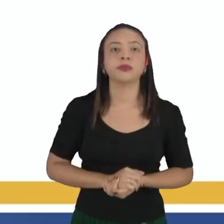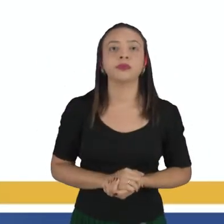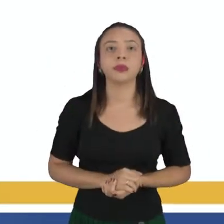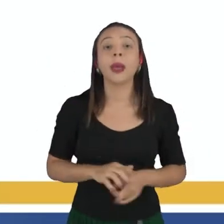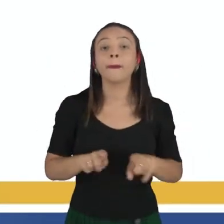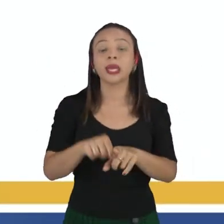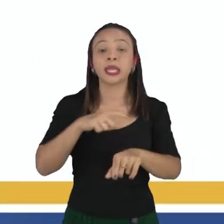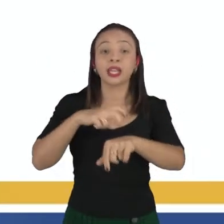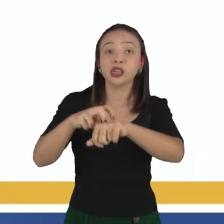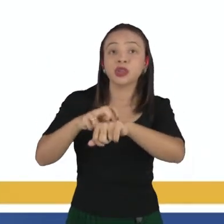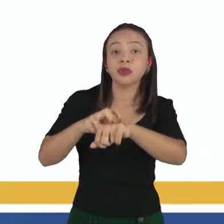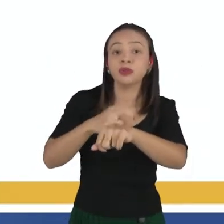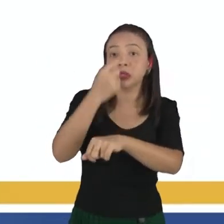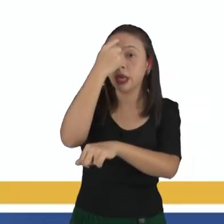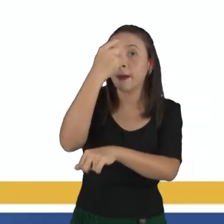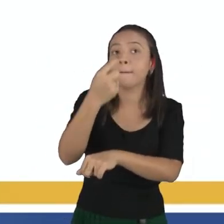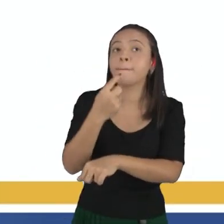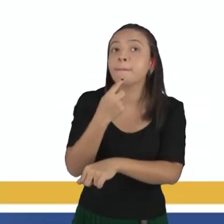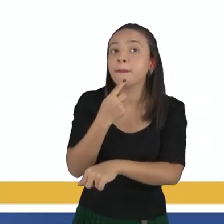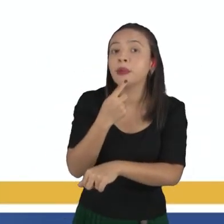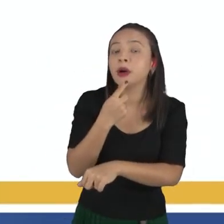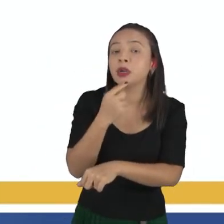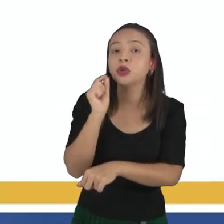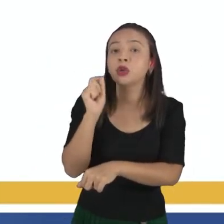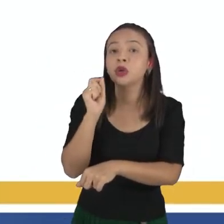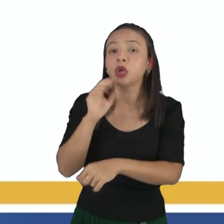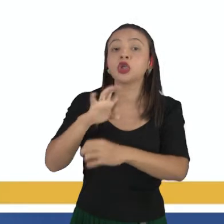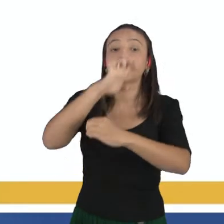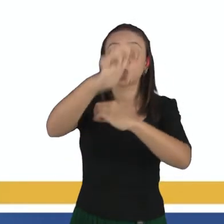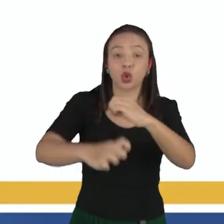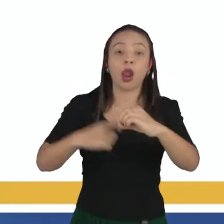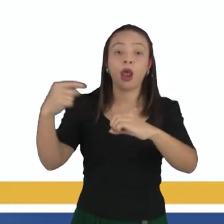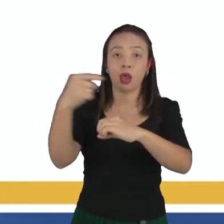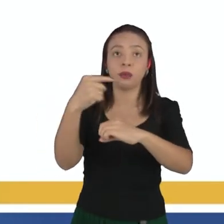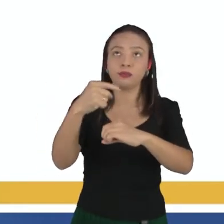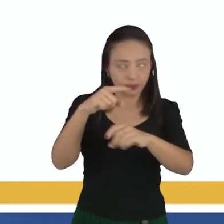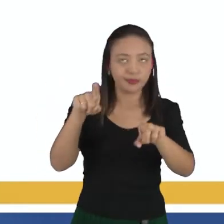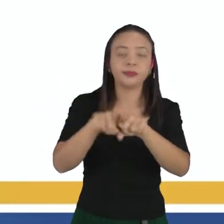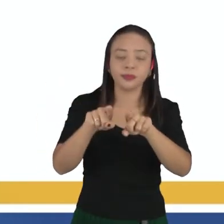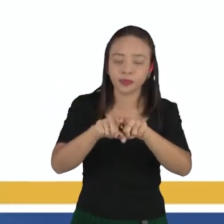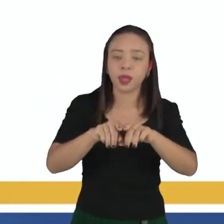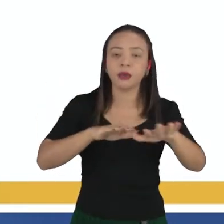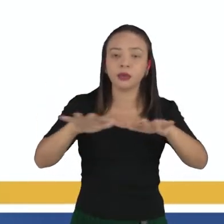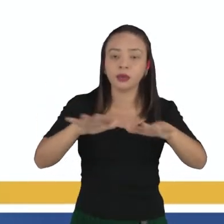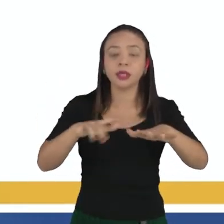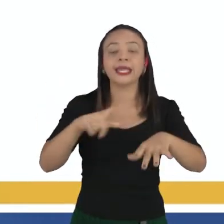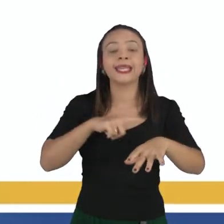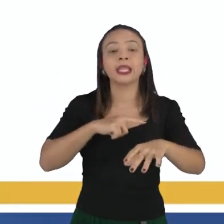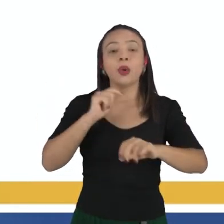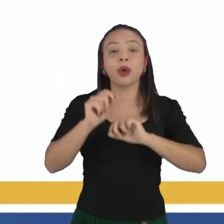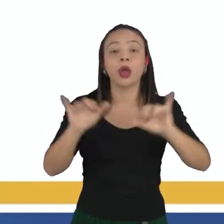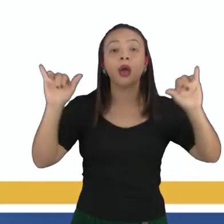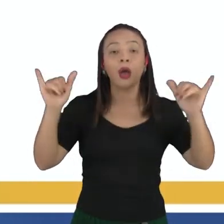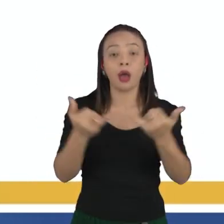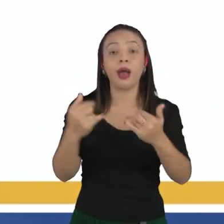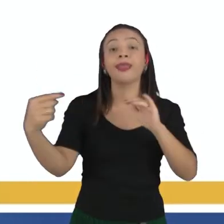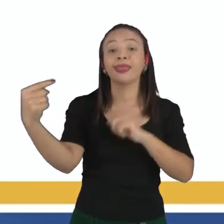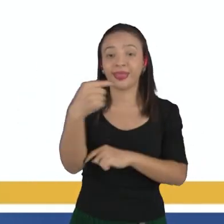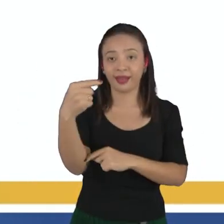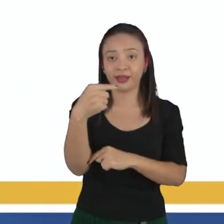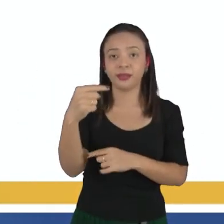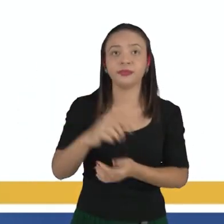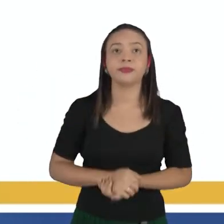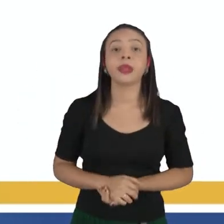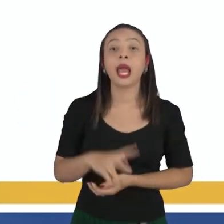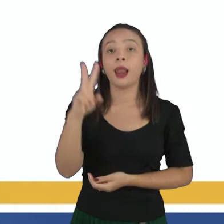verde a gente tem a representação dos elétrons se movimentando e eles possuem carga negativa. E aí vale